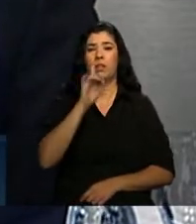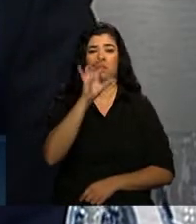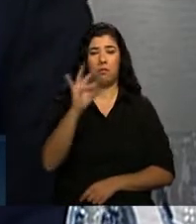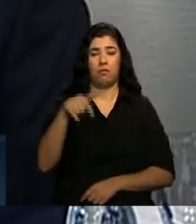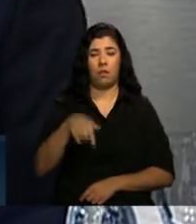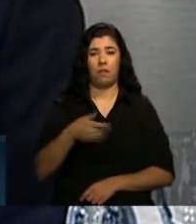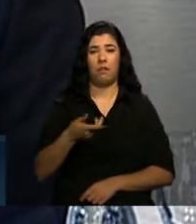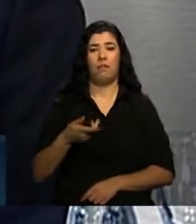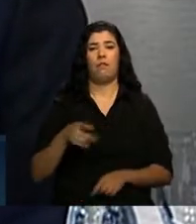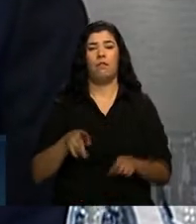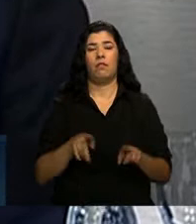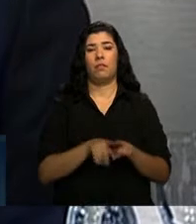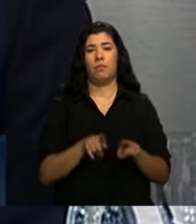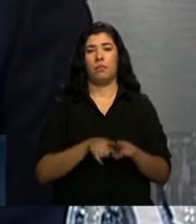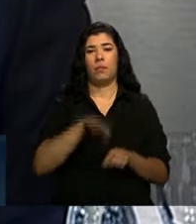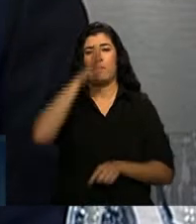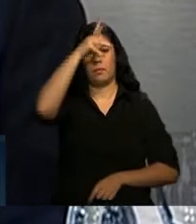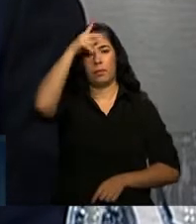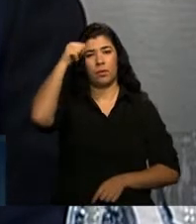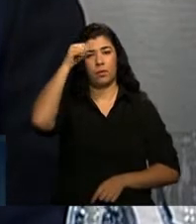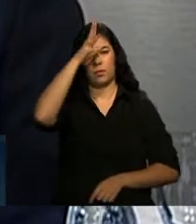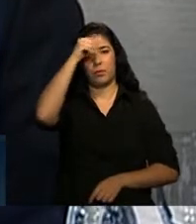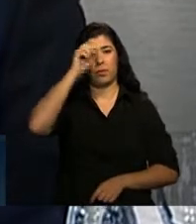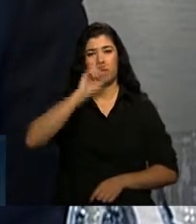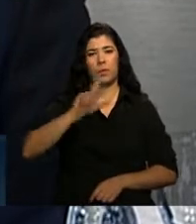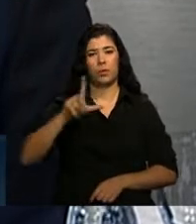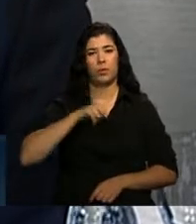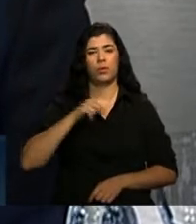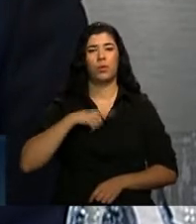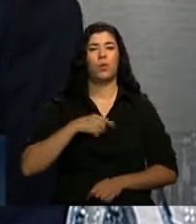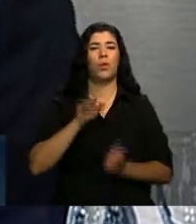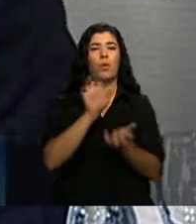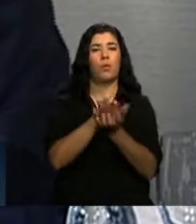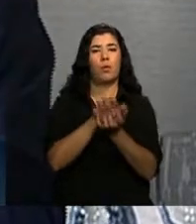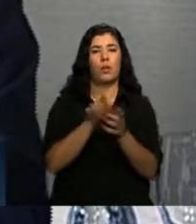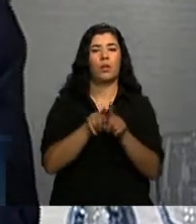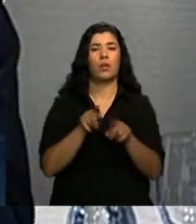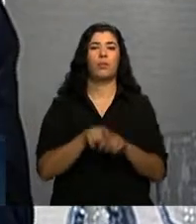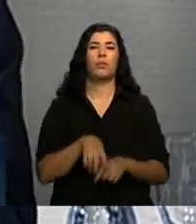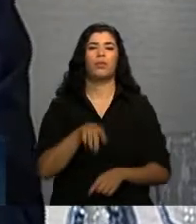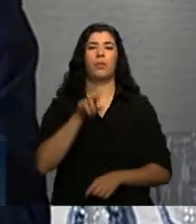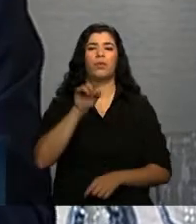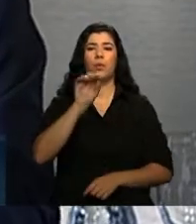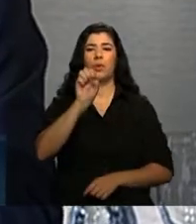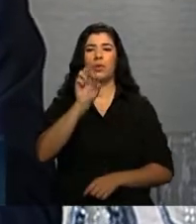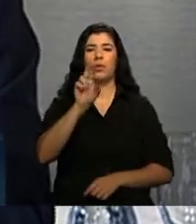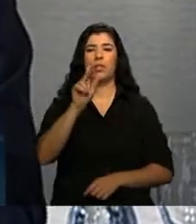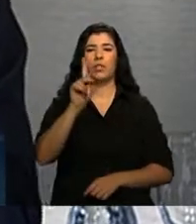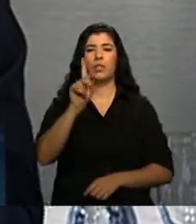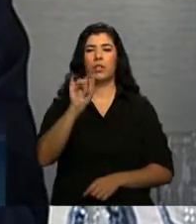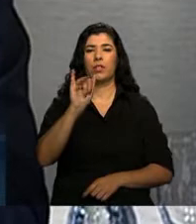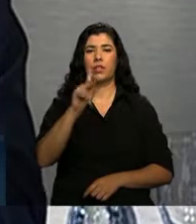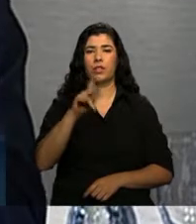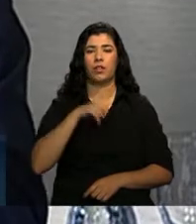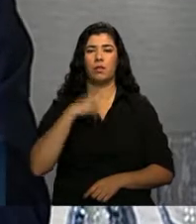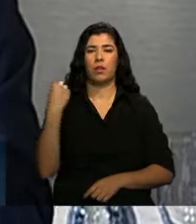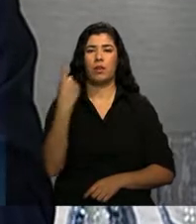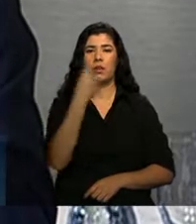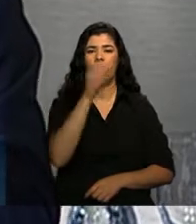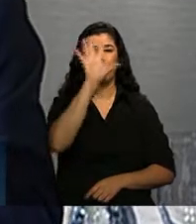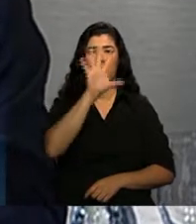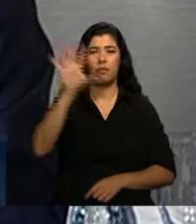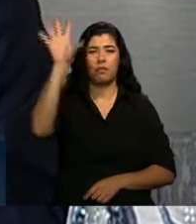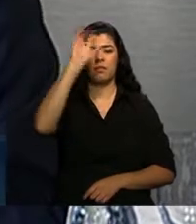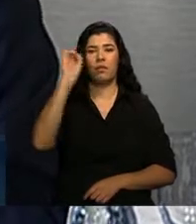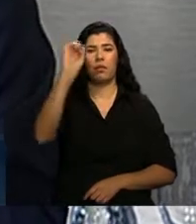Federal, Mato Grosso, Mato Grosso do Sul, Pernambuco, Sergipe, são estados importantes com grande